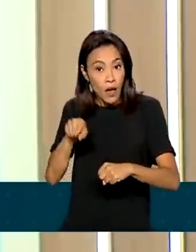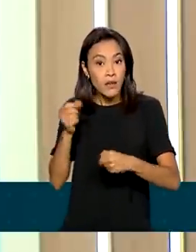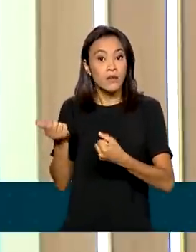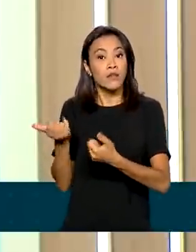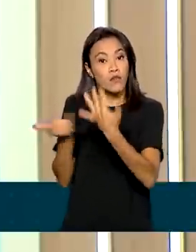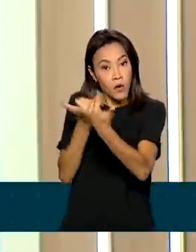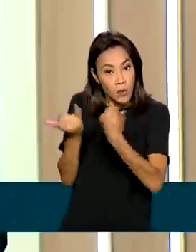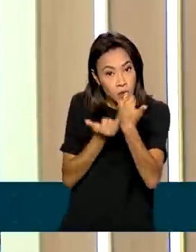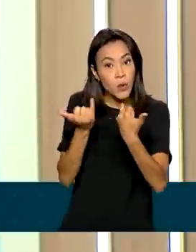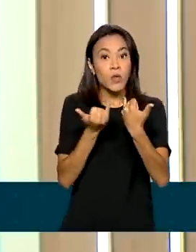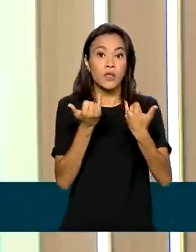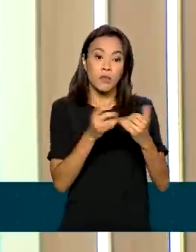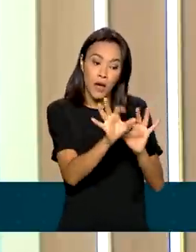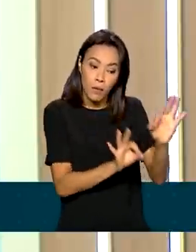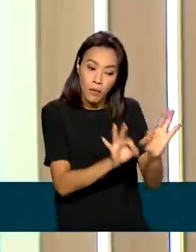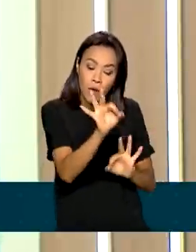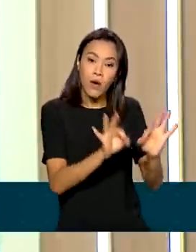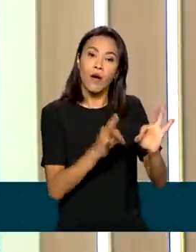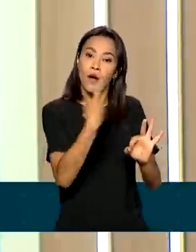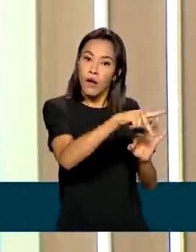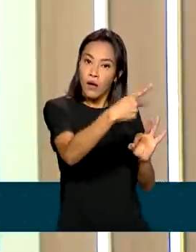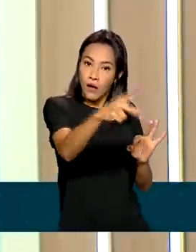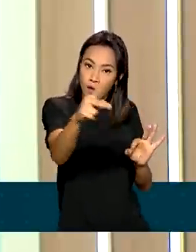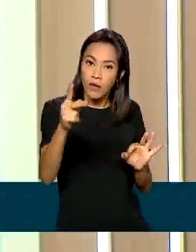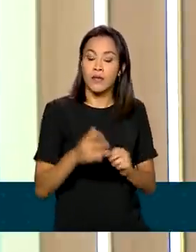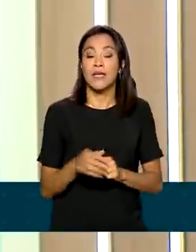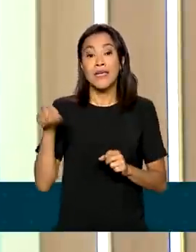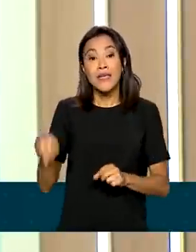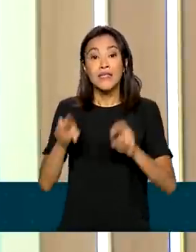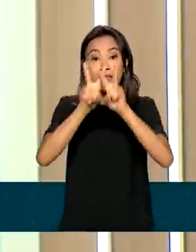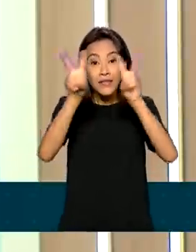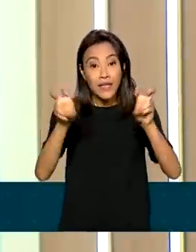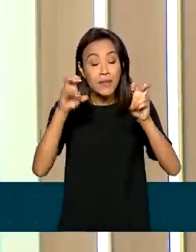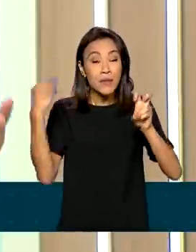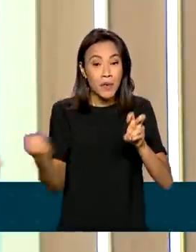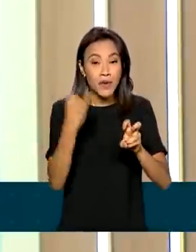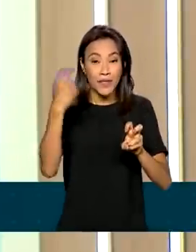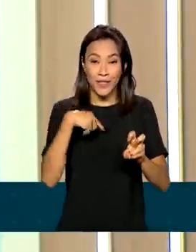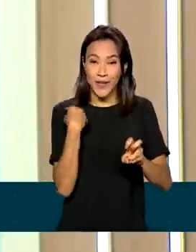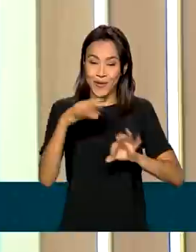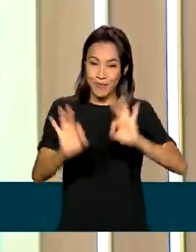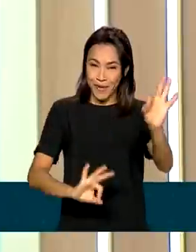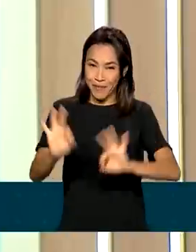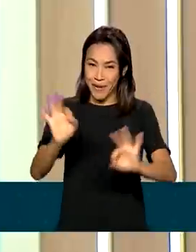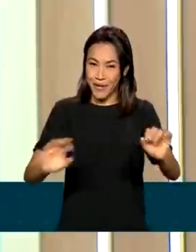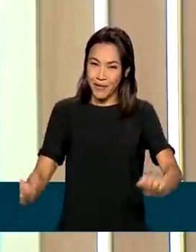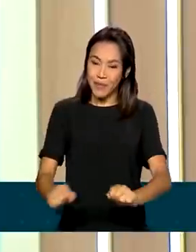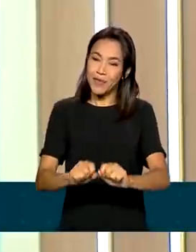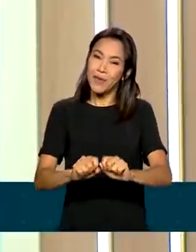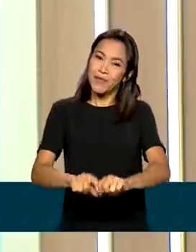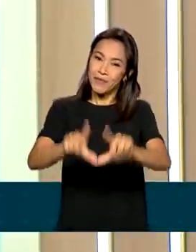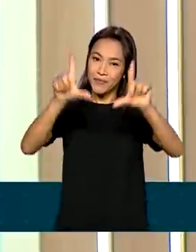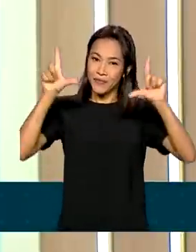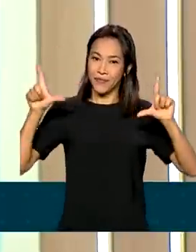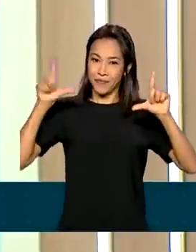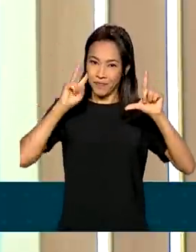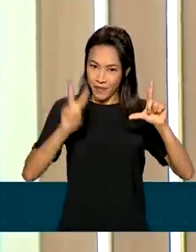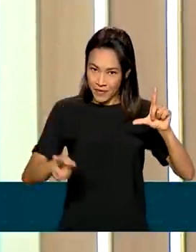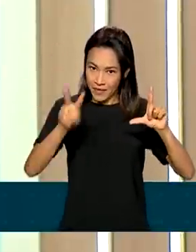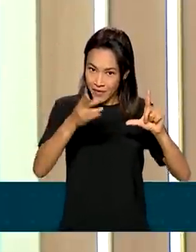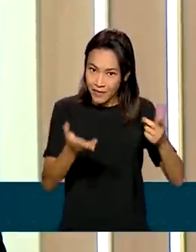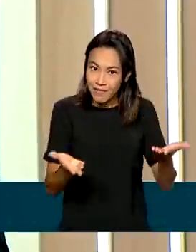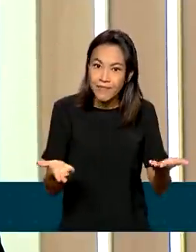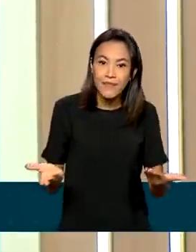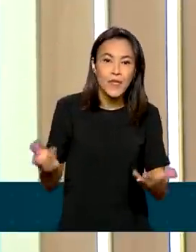o crescimento econômico. E para tratar desse tema tão importante, nós preparamos uma arte com a nossa equipe de produção para compartilhar com você, telespectador,